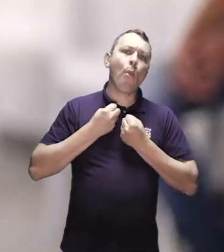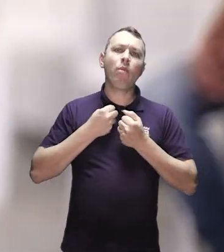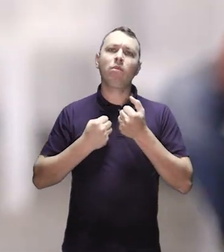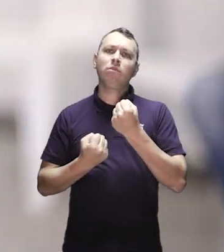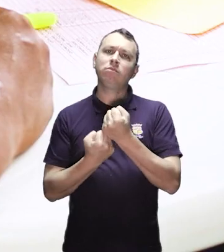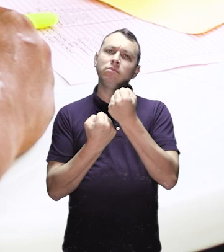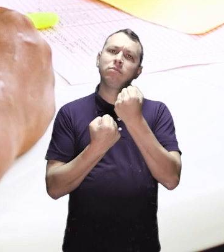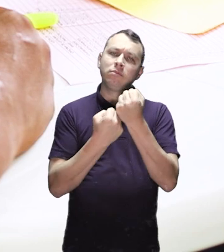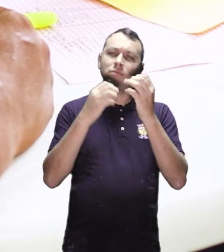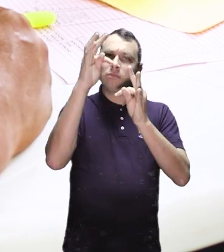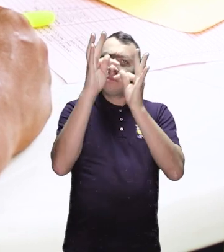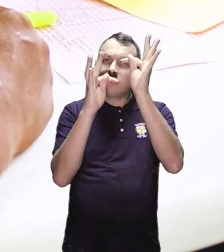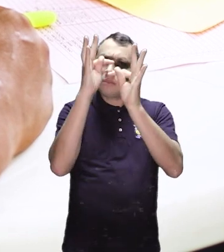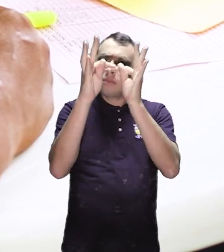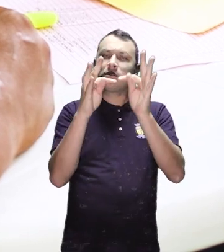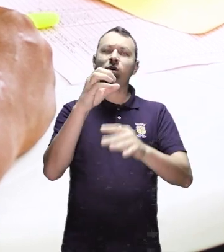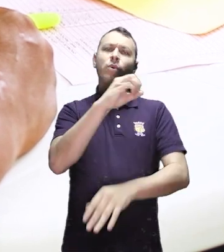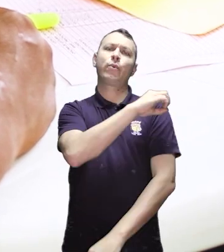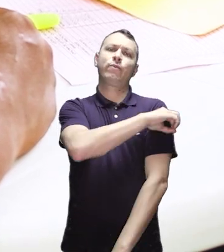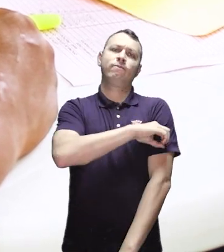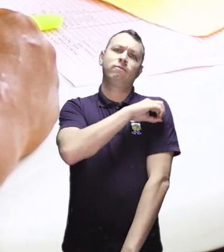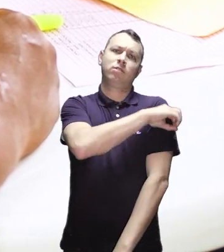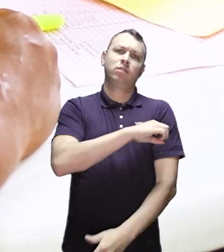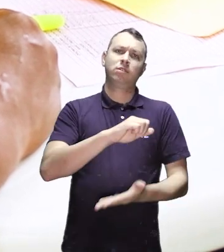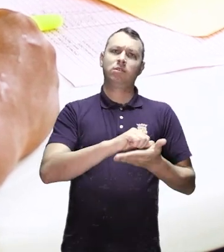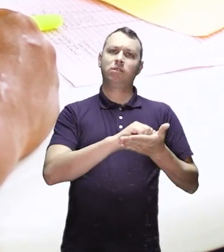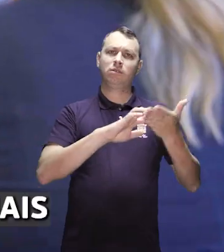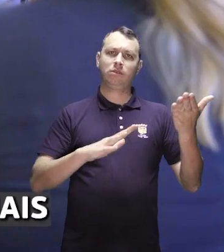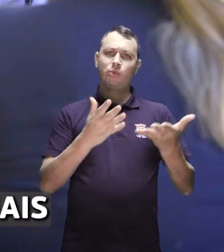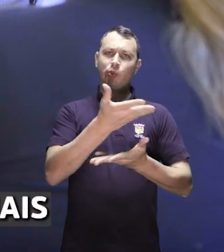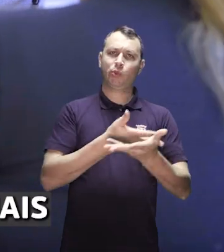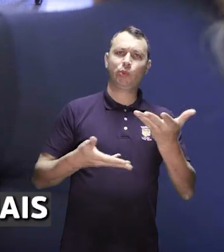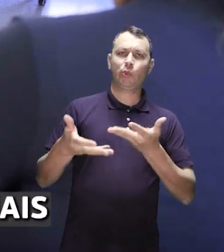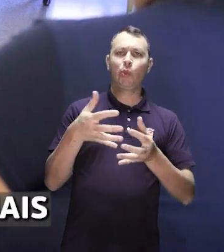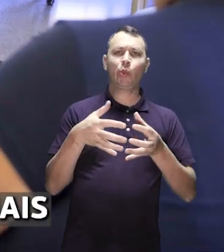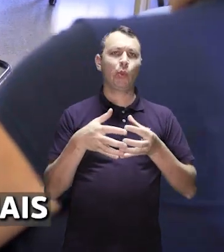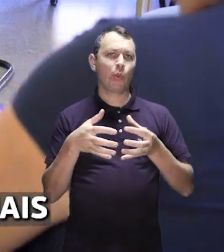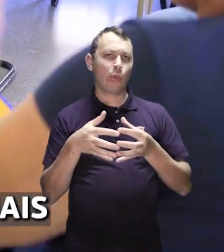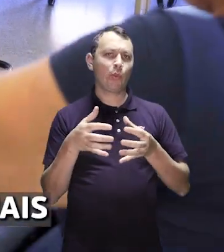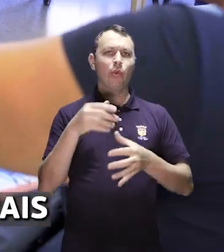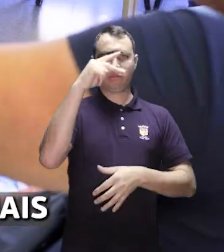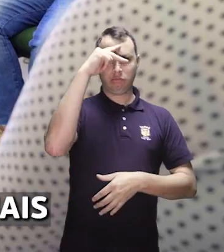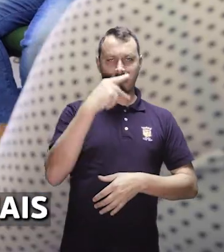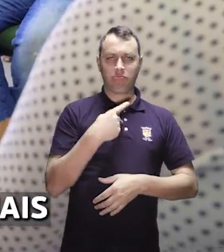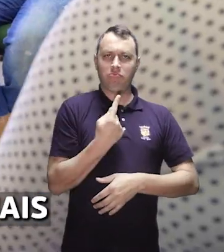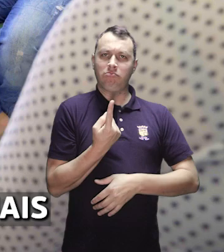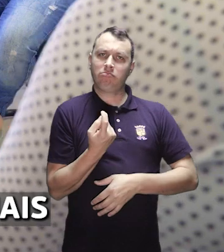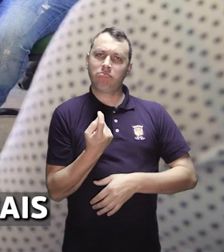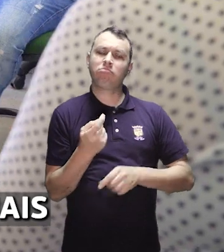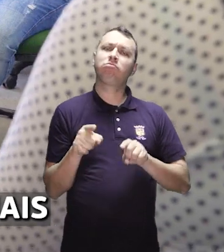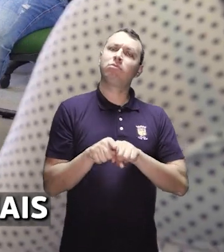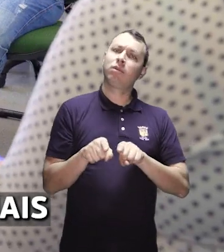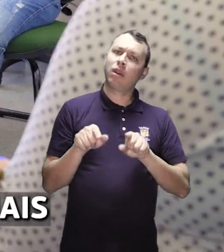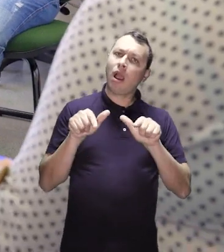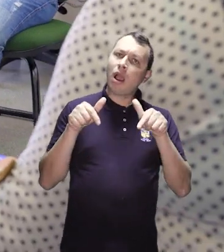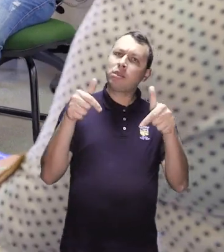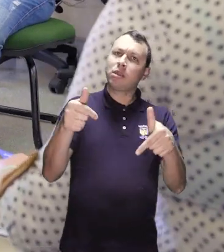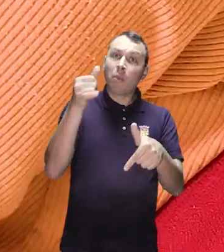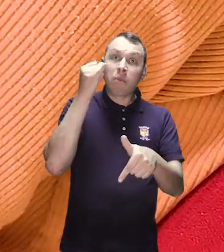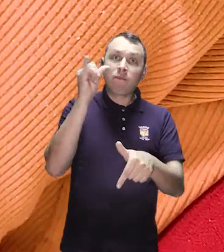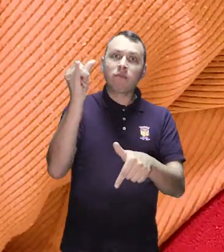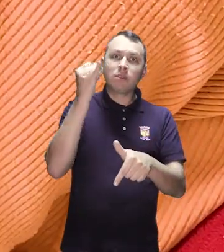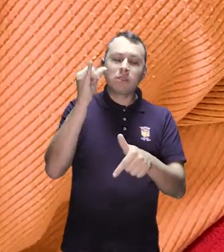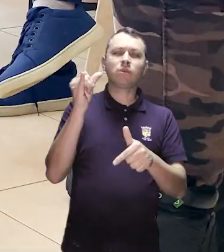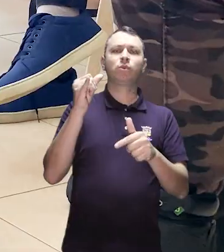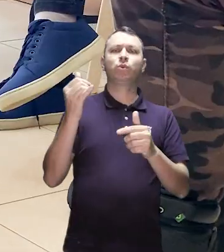acompanhamento, acolhimento, assistência terapêutica, oficinas, atividades em grupo e individuais e ainda